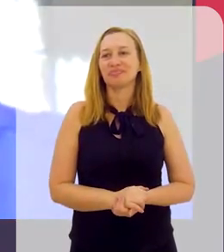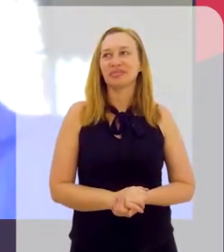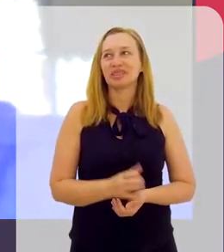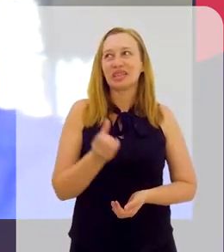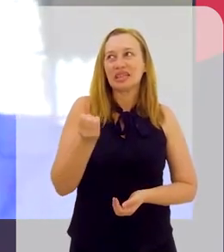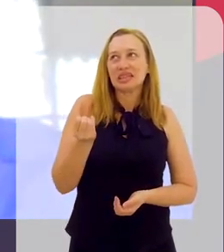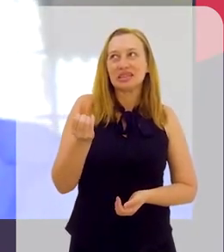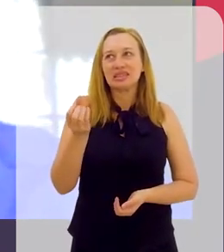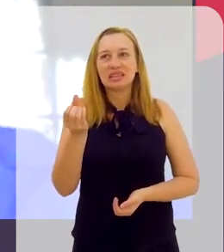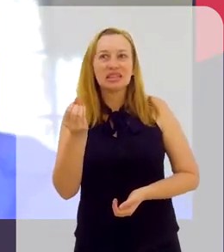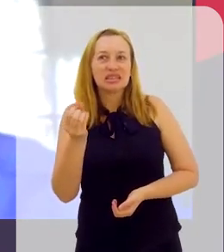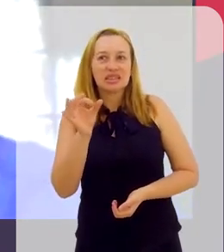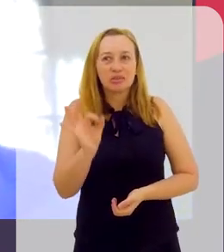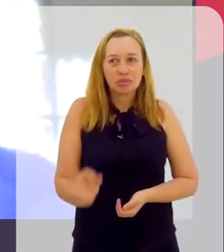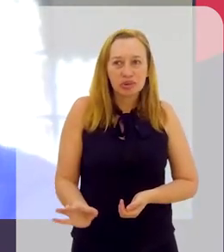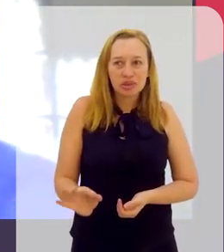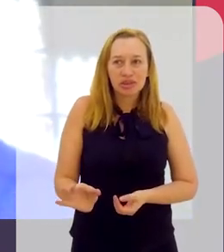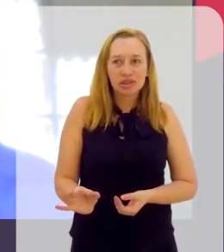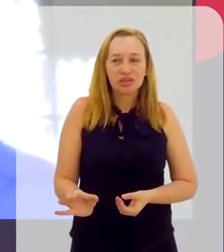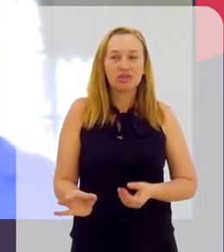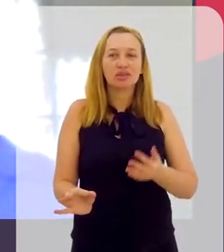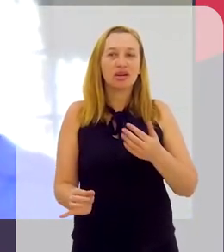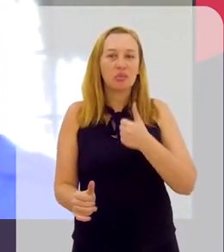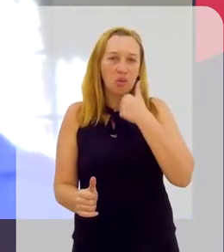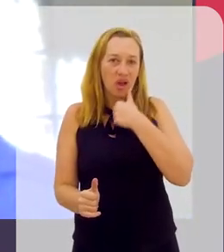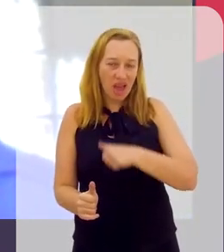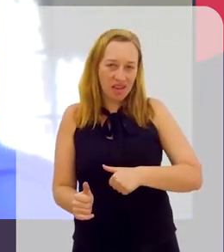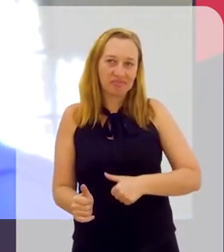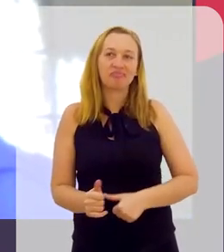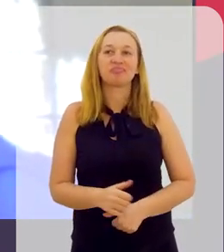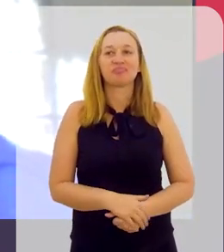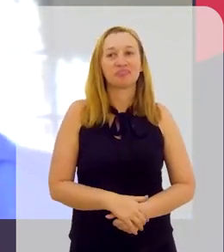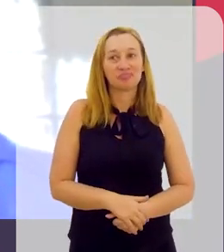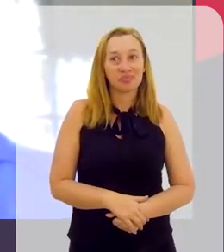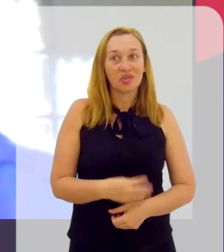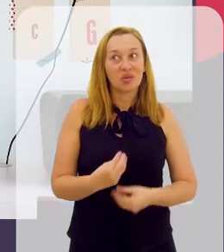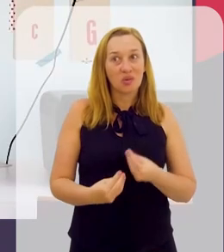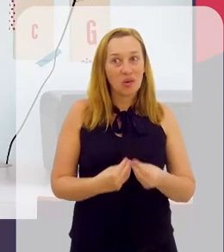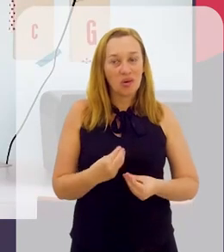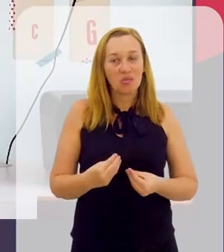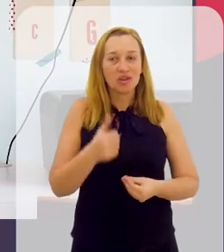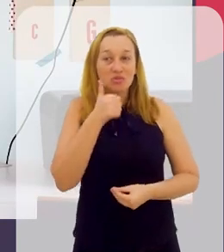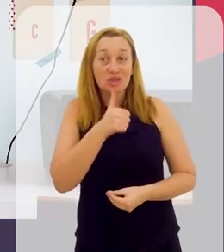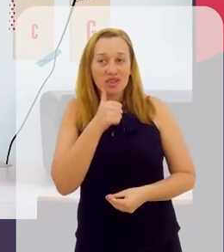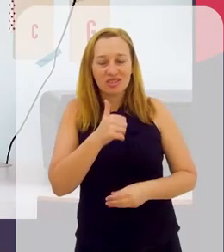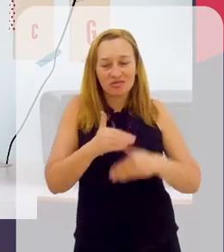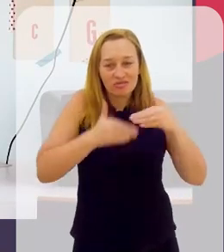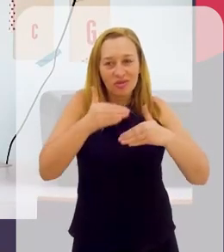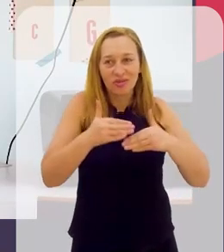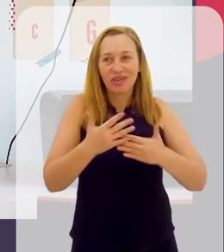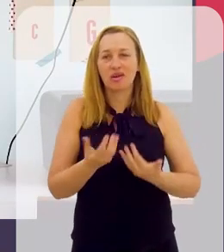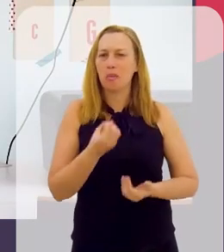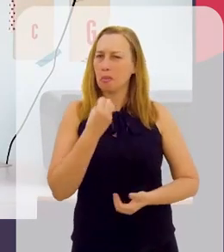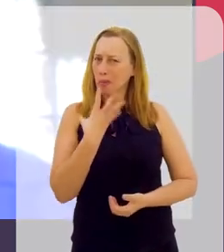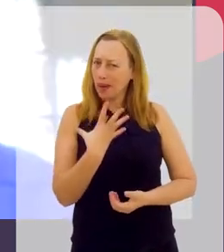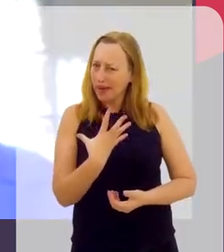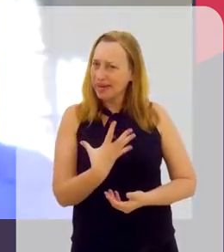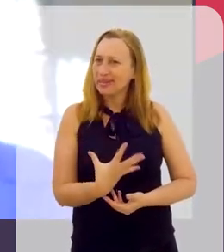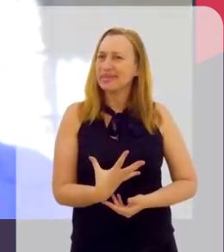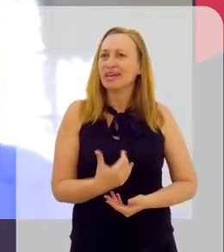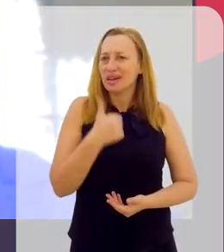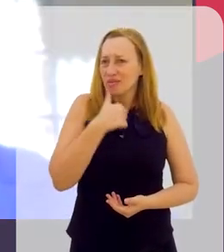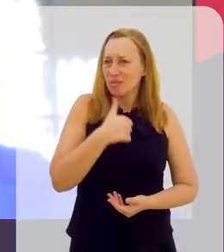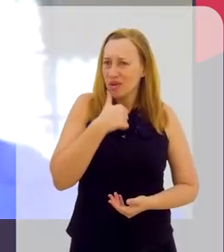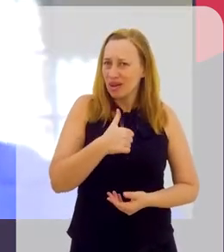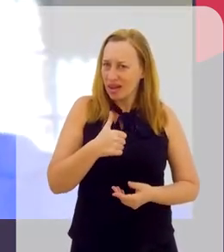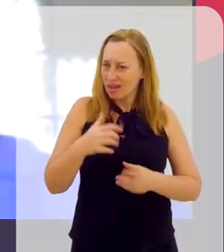Hoje, cerca de 60% é do sexo feminino. E como é as meninas estão se saindo? Muito